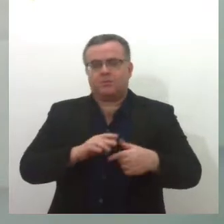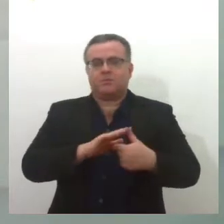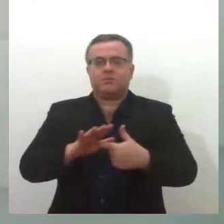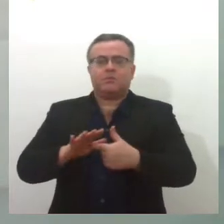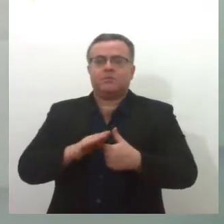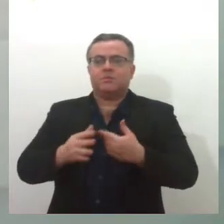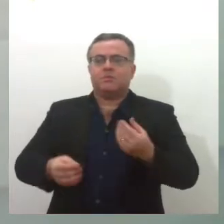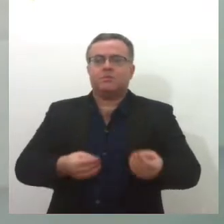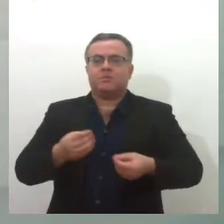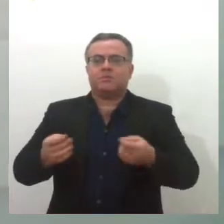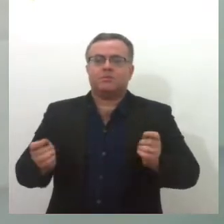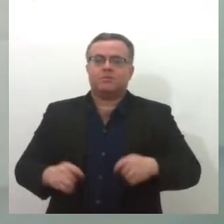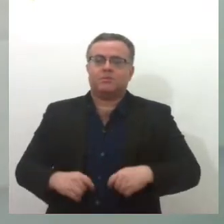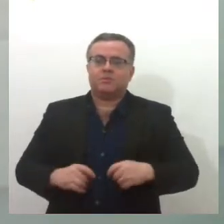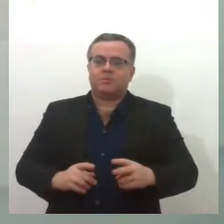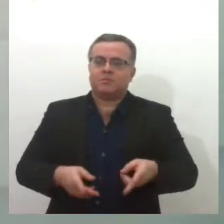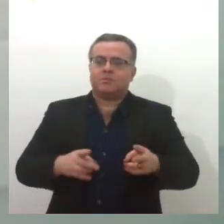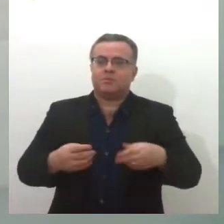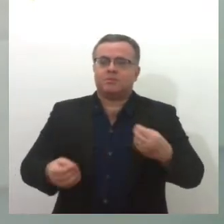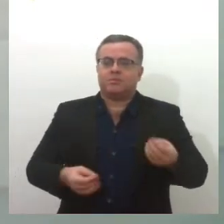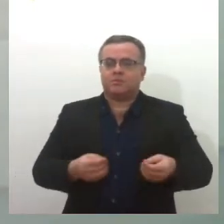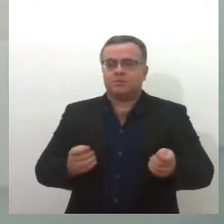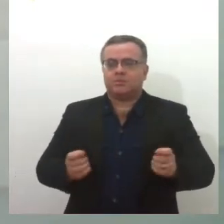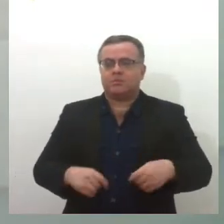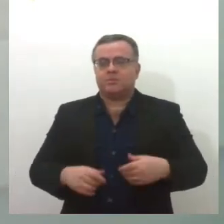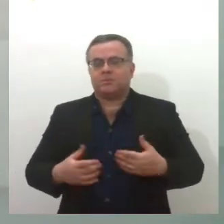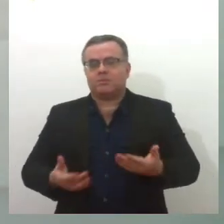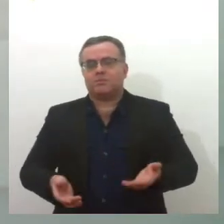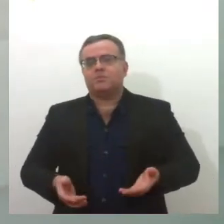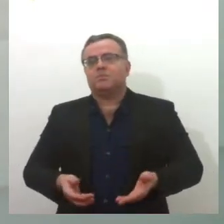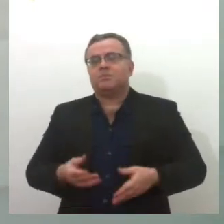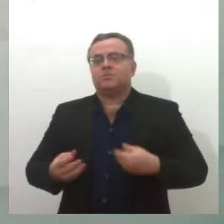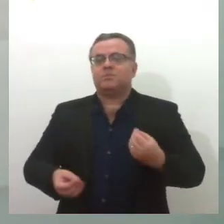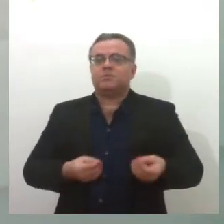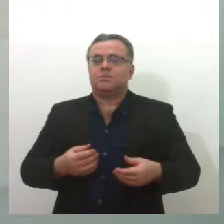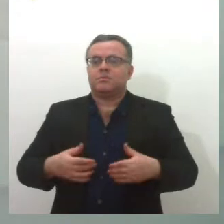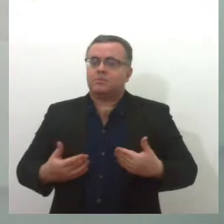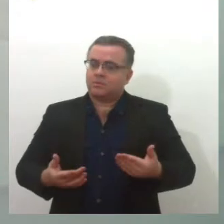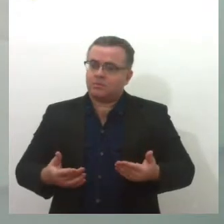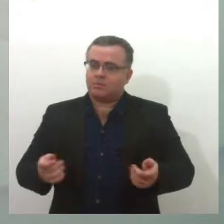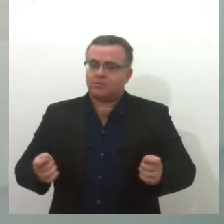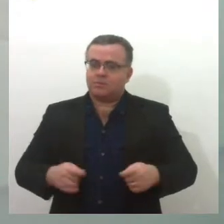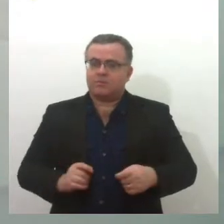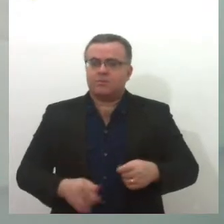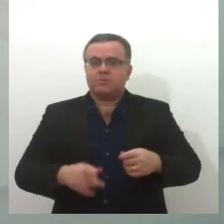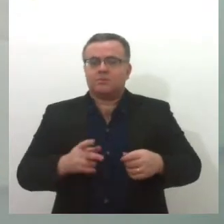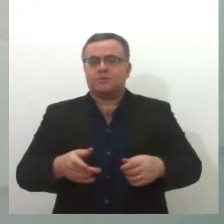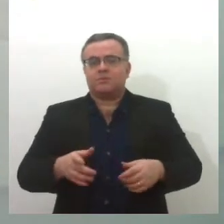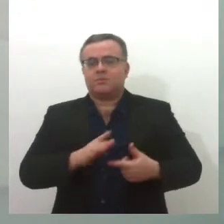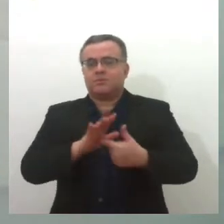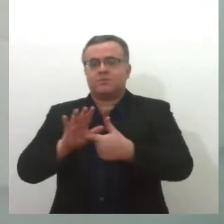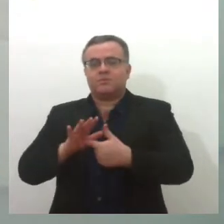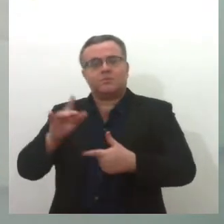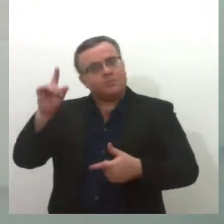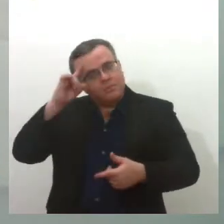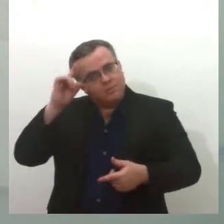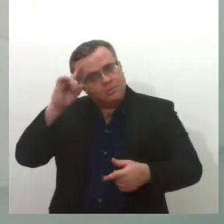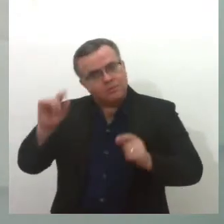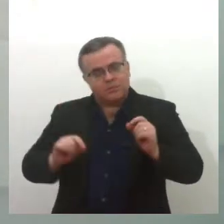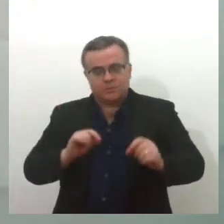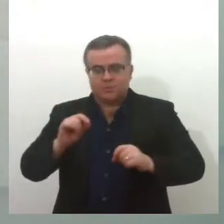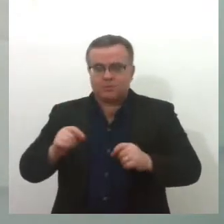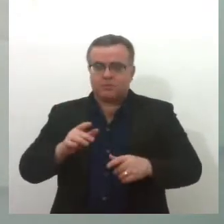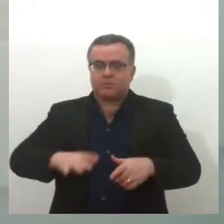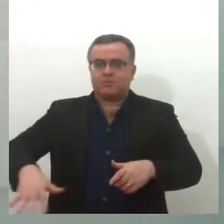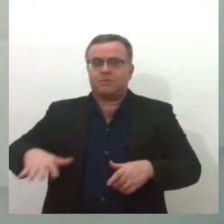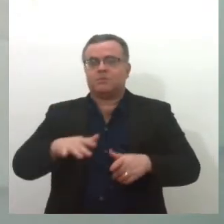isso que o Joca, ele traz tudo isso dentro da amostra. E ele mostra o cotidiano das pessoas do sertão,